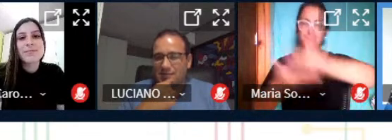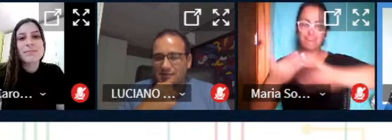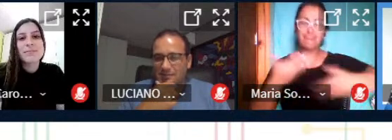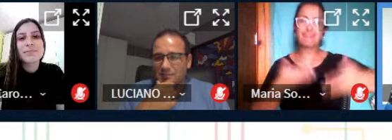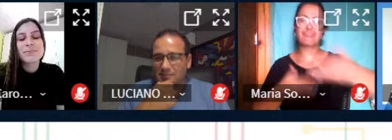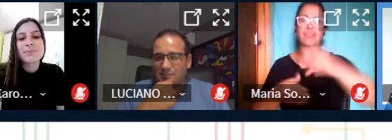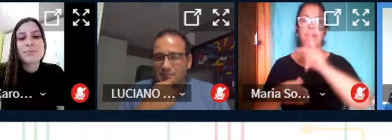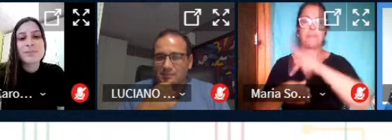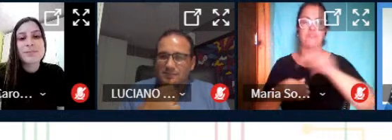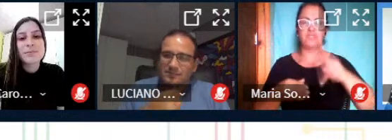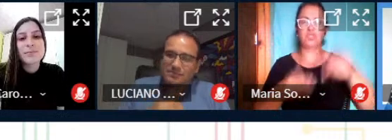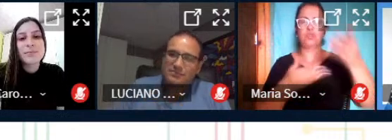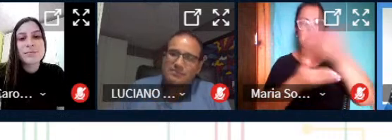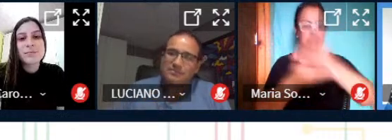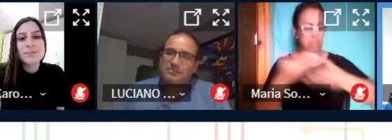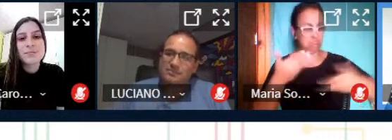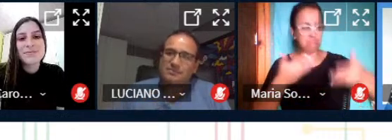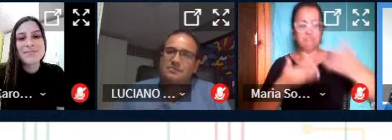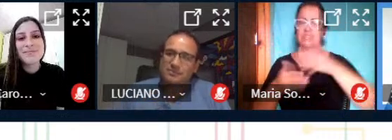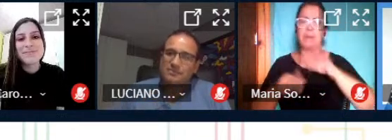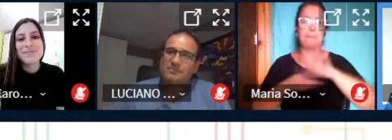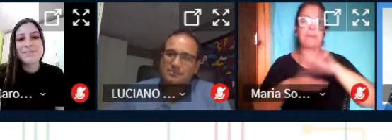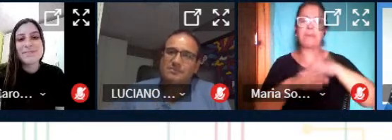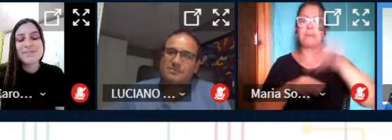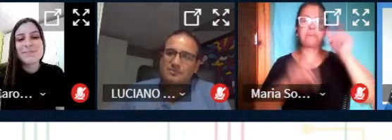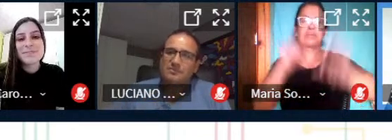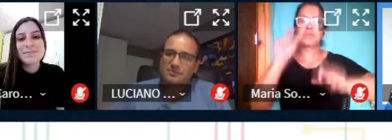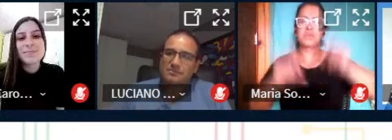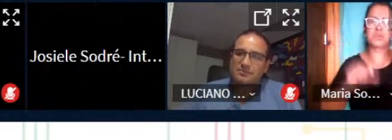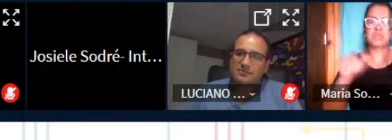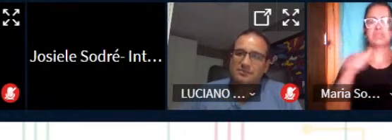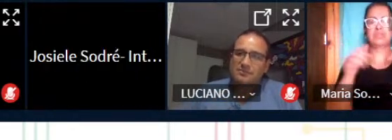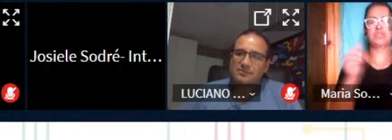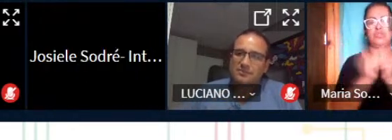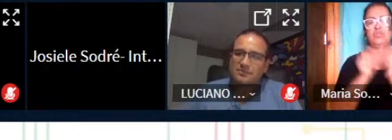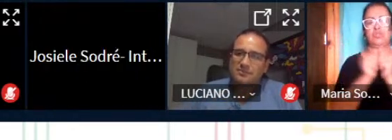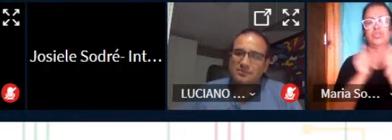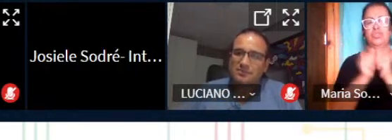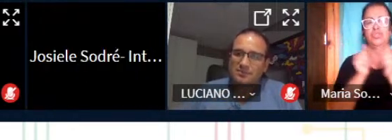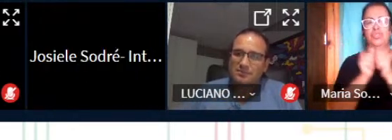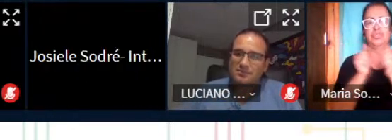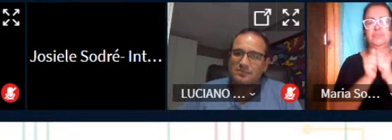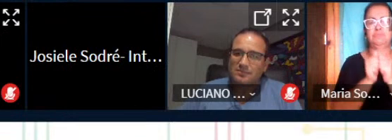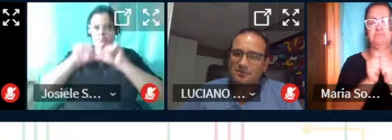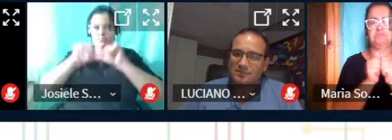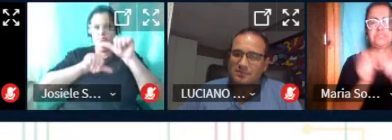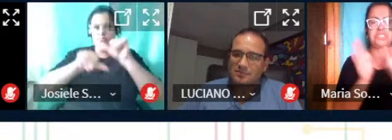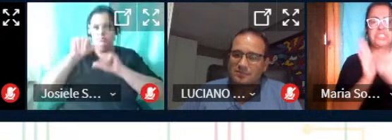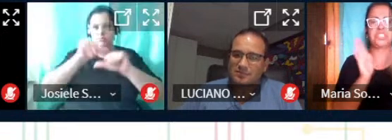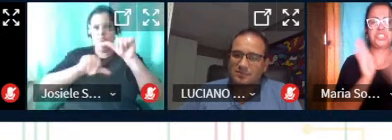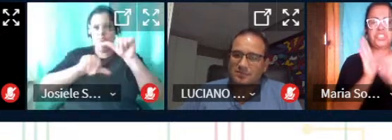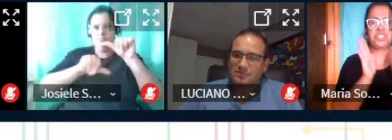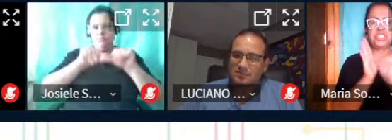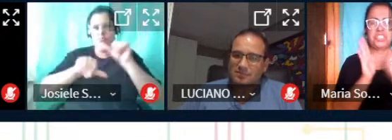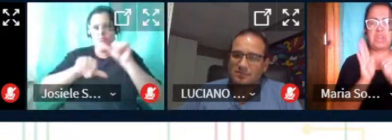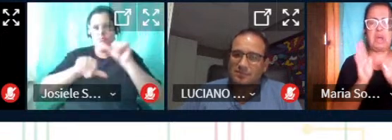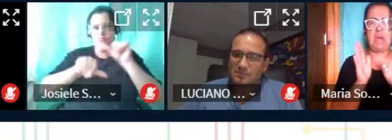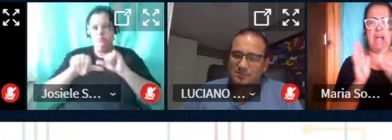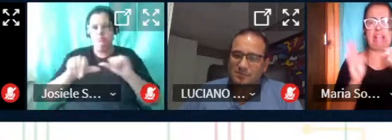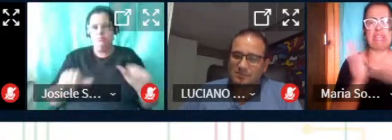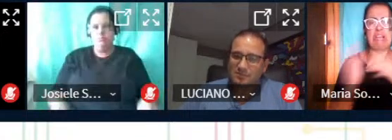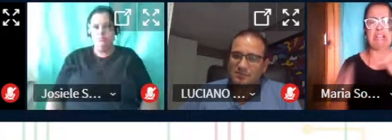não vou botar os nomes aqui porque é muita gente trabalhando junto no edital do IFMaker a gente chegou acho que foram 32 nomes se não me engano 33